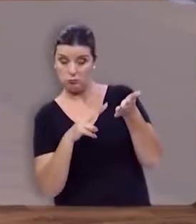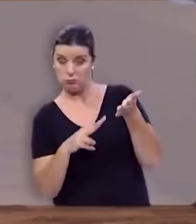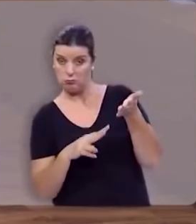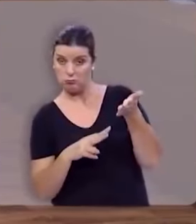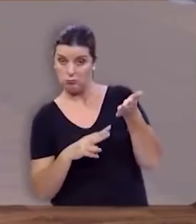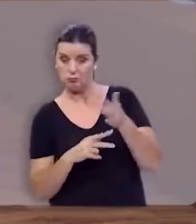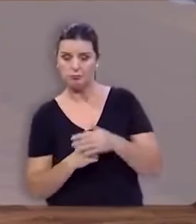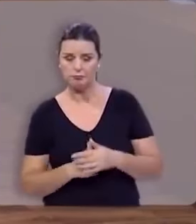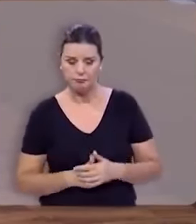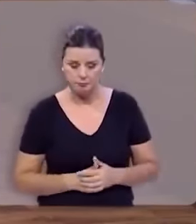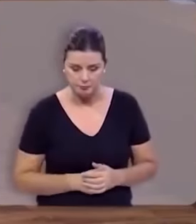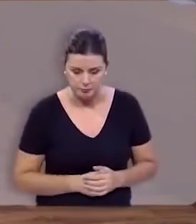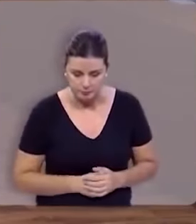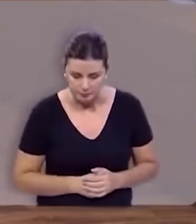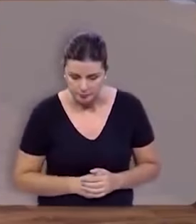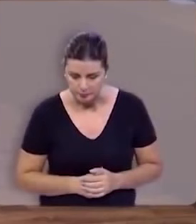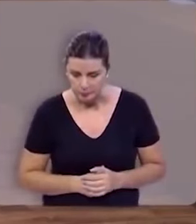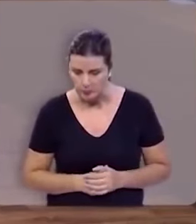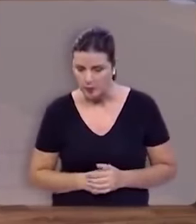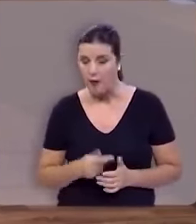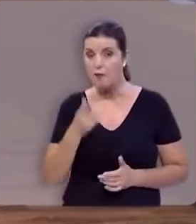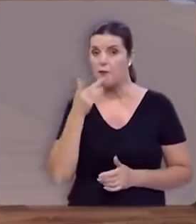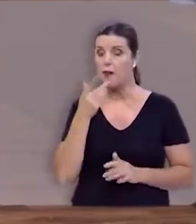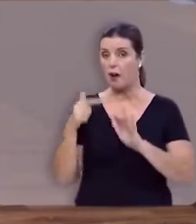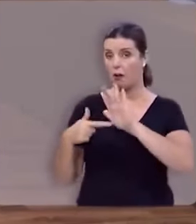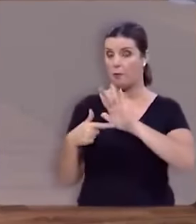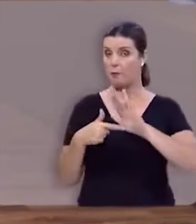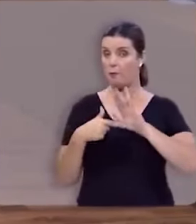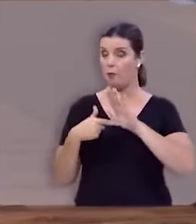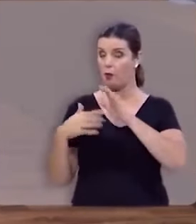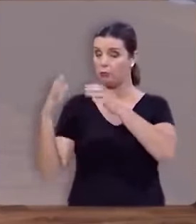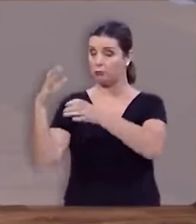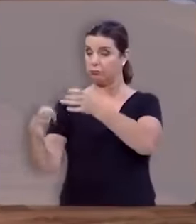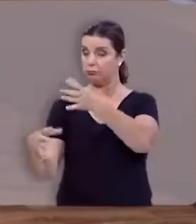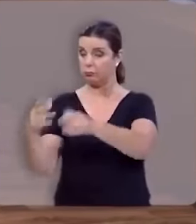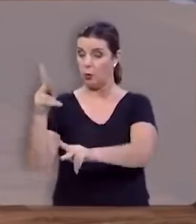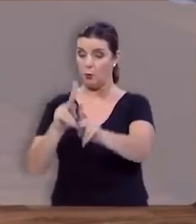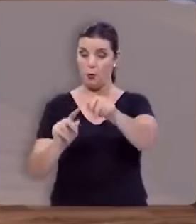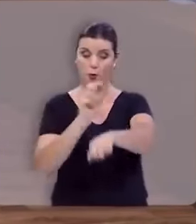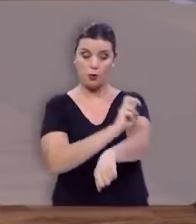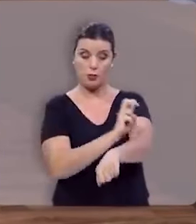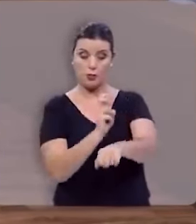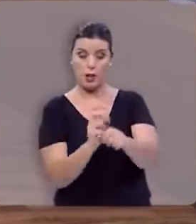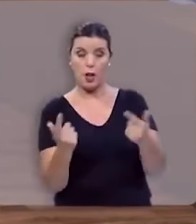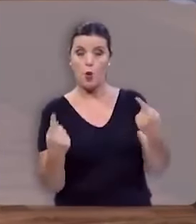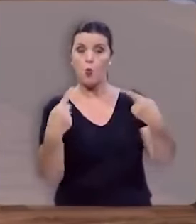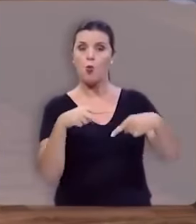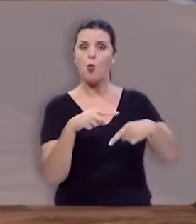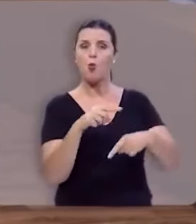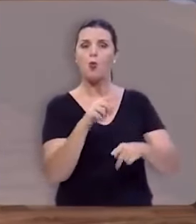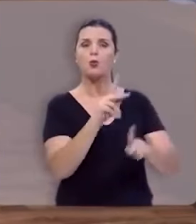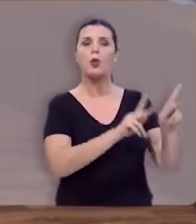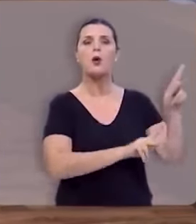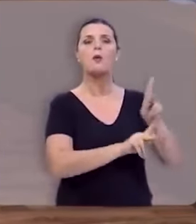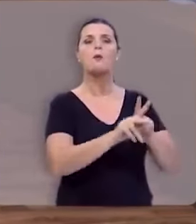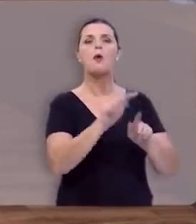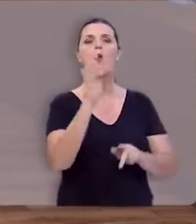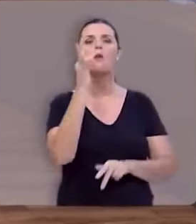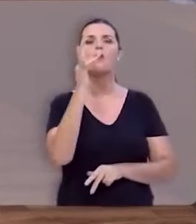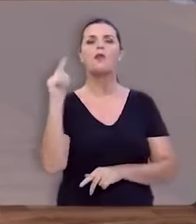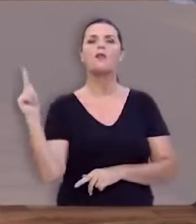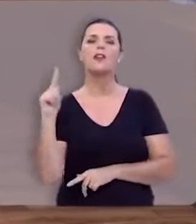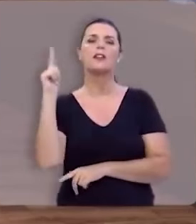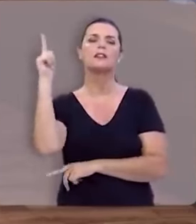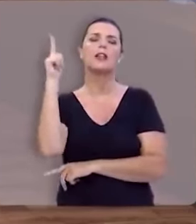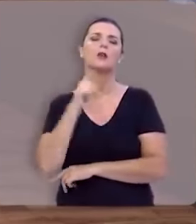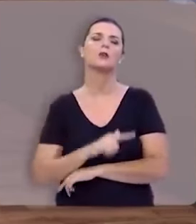considerando retrata então esta batalha de Israel com os filisteus do